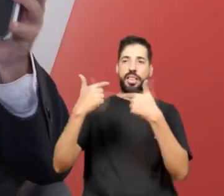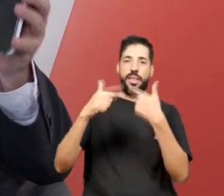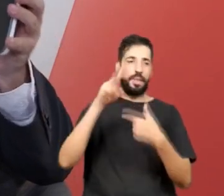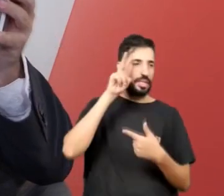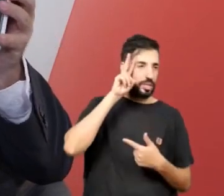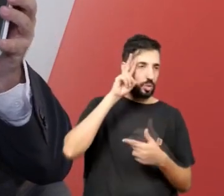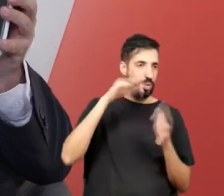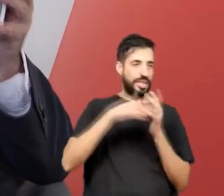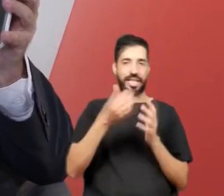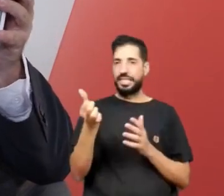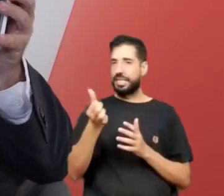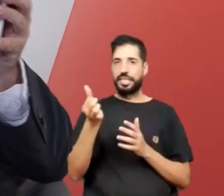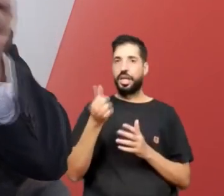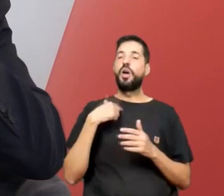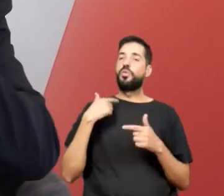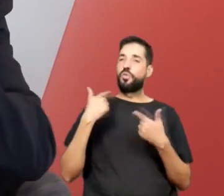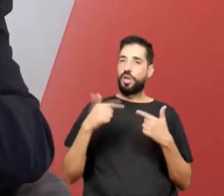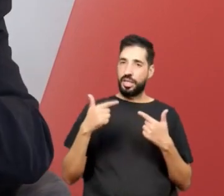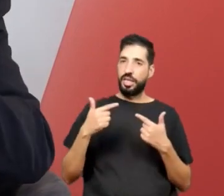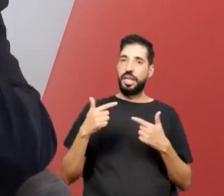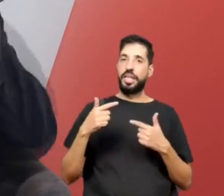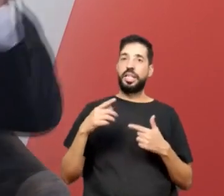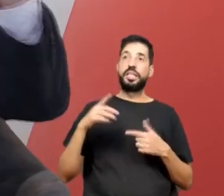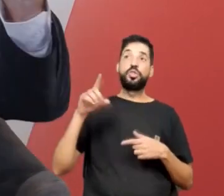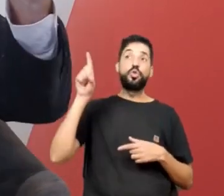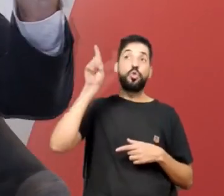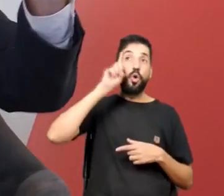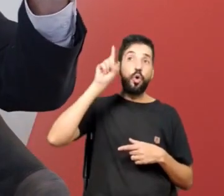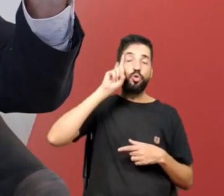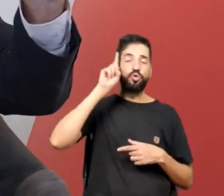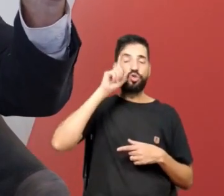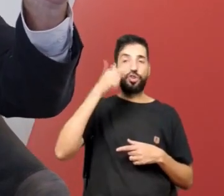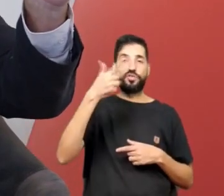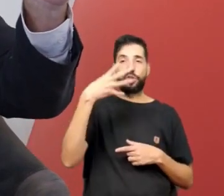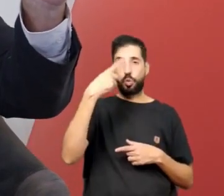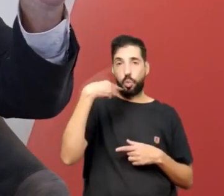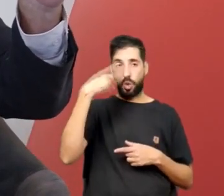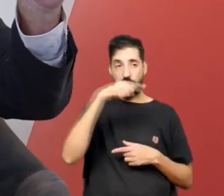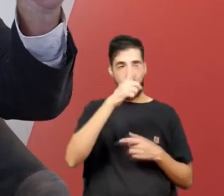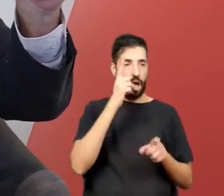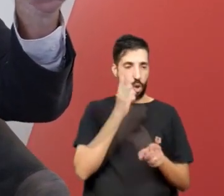Eu vou ser deputado sete dias por semana, 24 horas. Vocês vão me encontrar aqui.